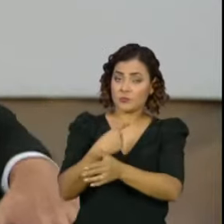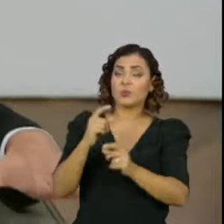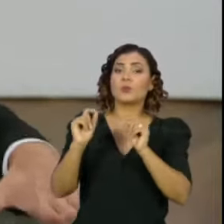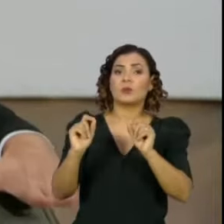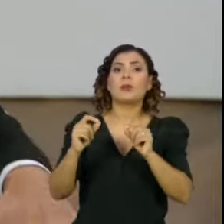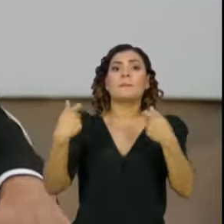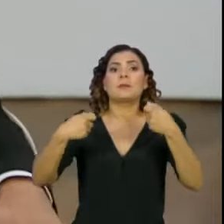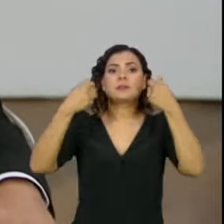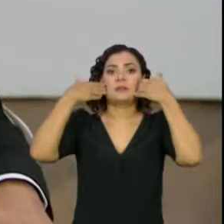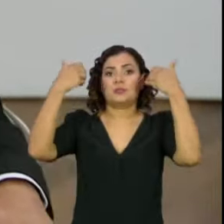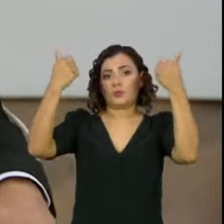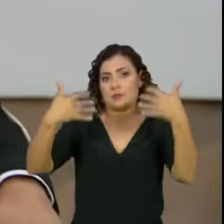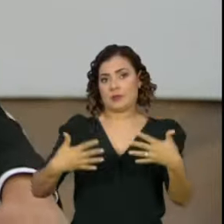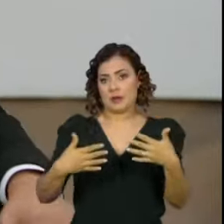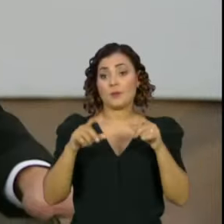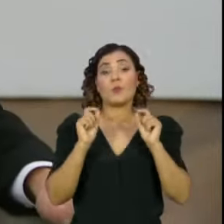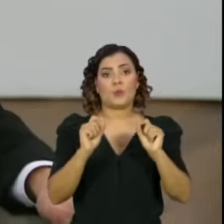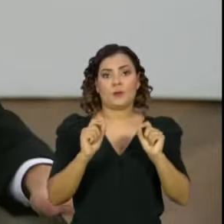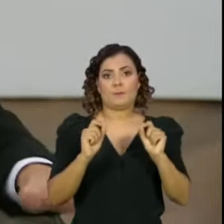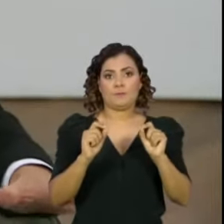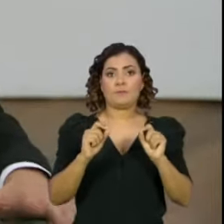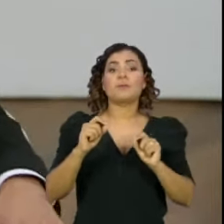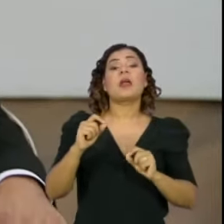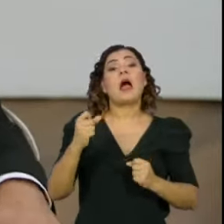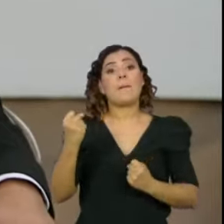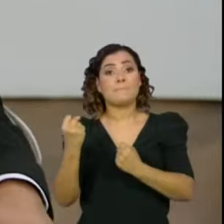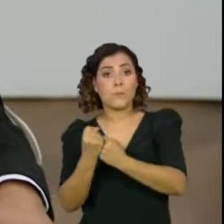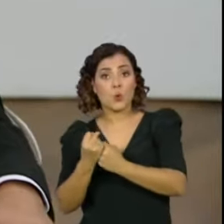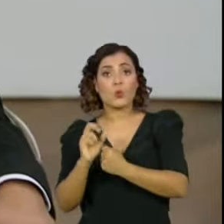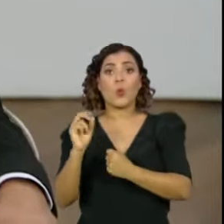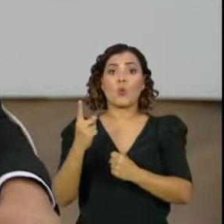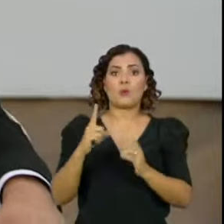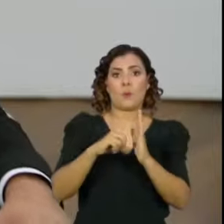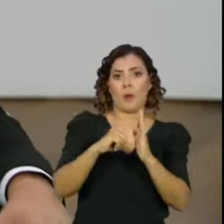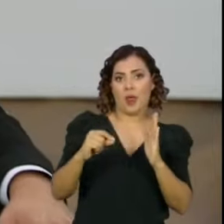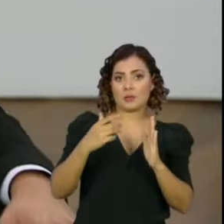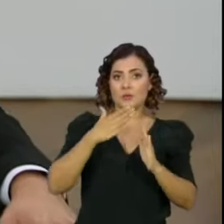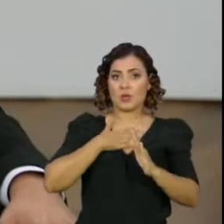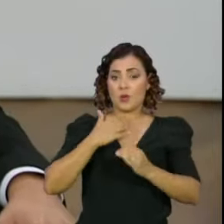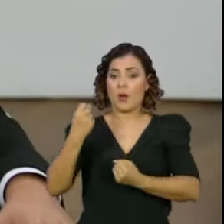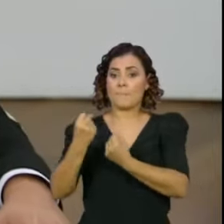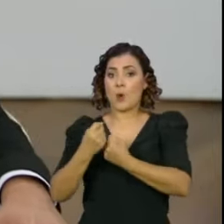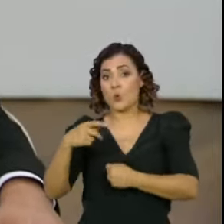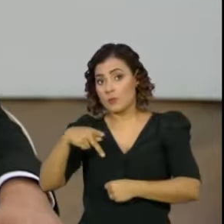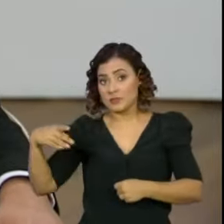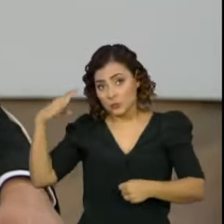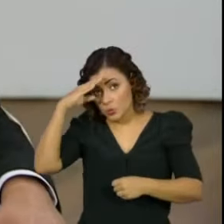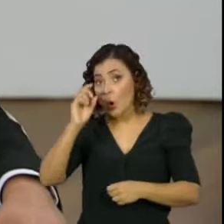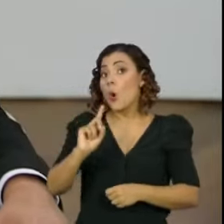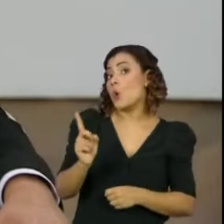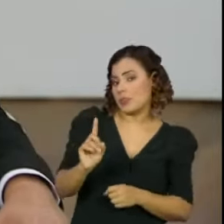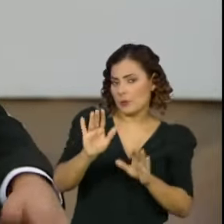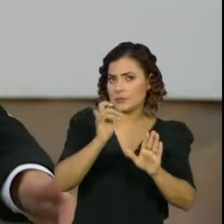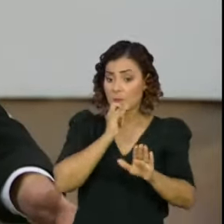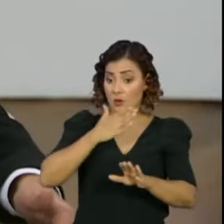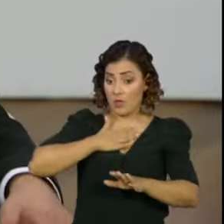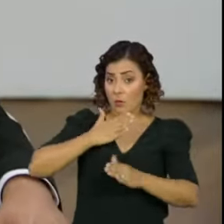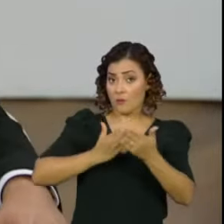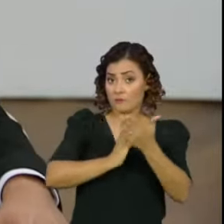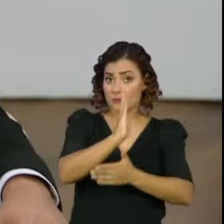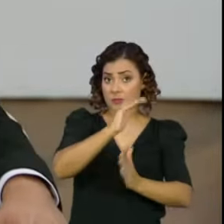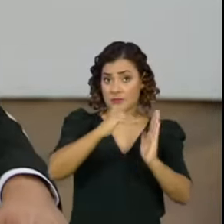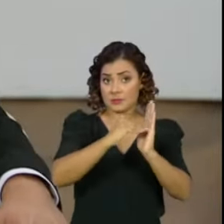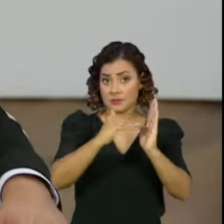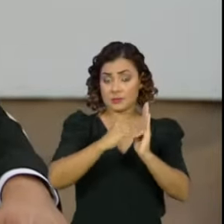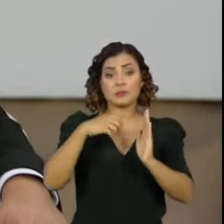que é preciso ser esclarecida a questão de ser aliado ou não do Palácio do Planalto do presidente Jair Bolsonaro. Eu fui eleito senador da